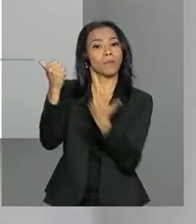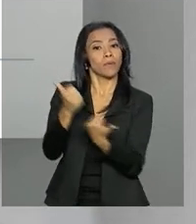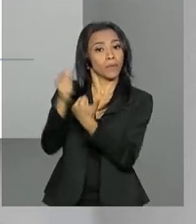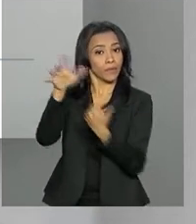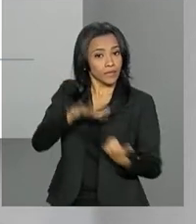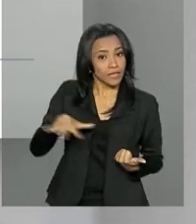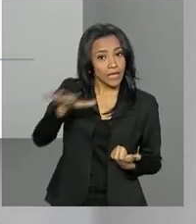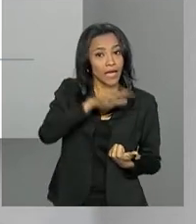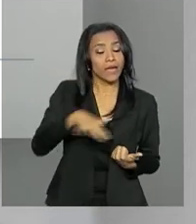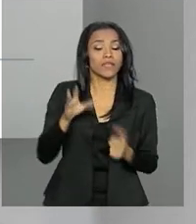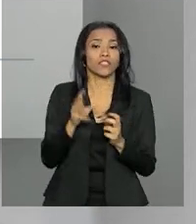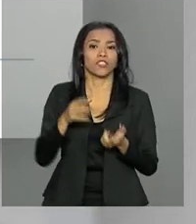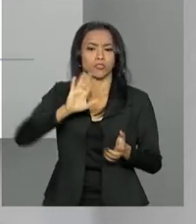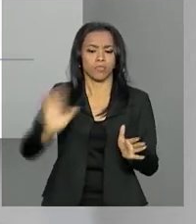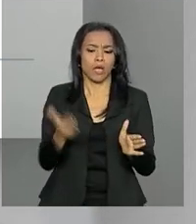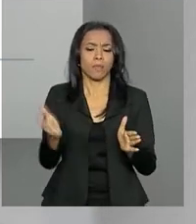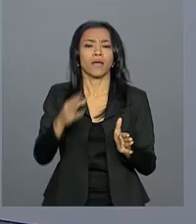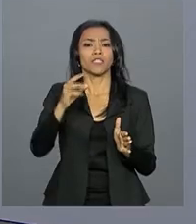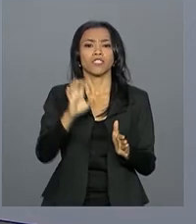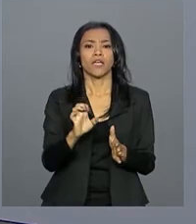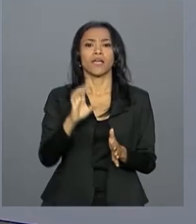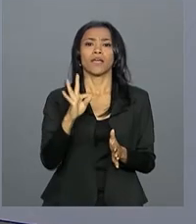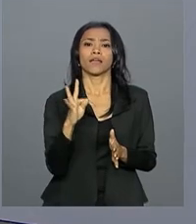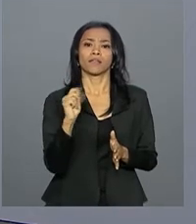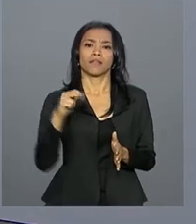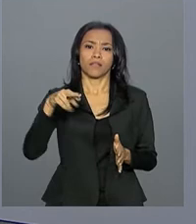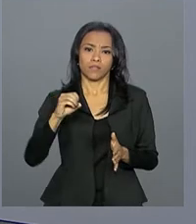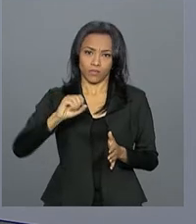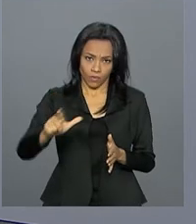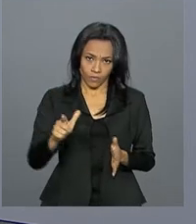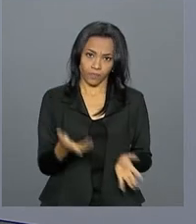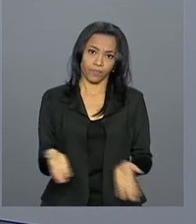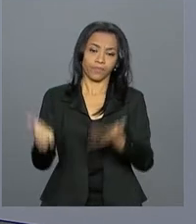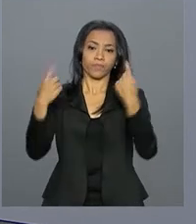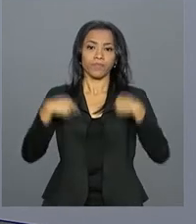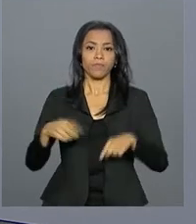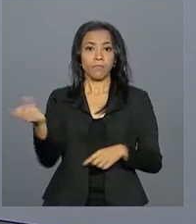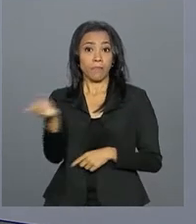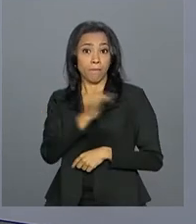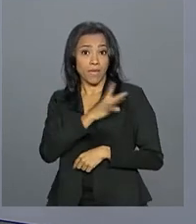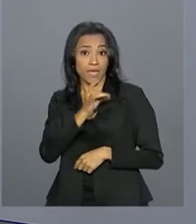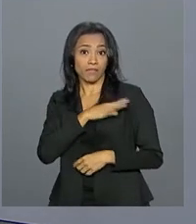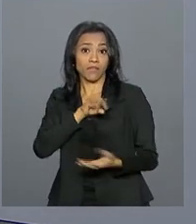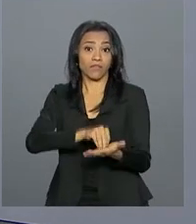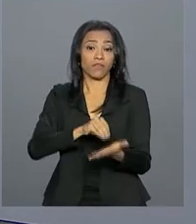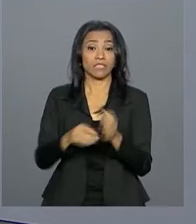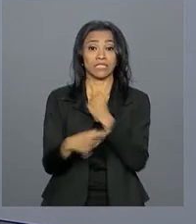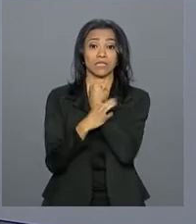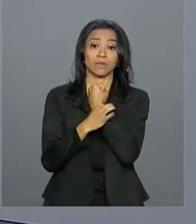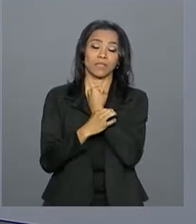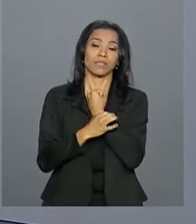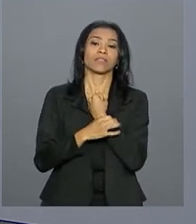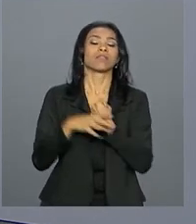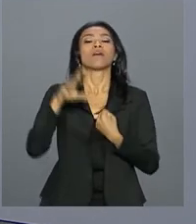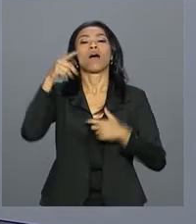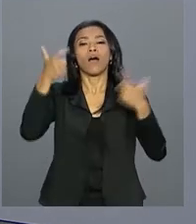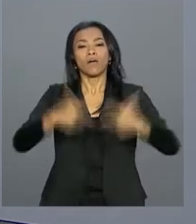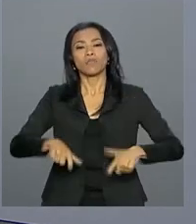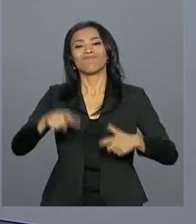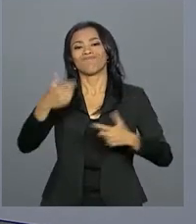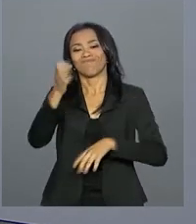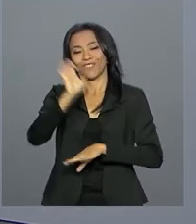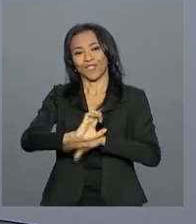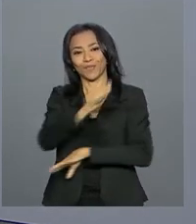e comercialização de etanol. Medo e insegurança. Sentimentos que os moradores do Rio de Janeiro querem